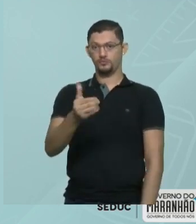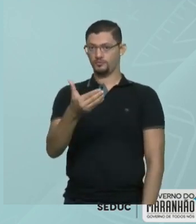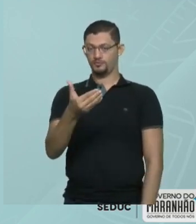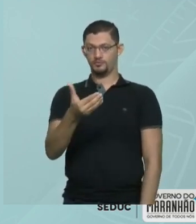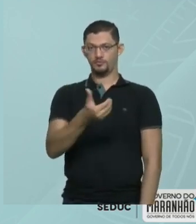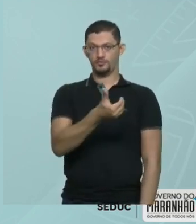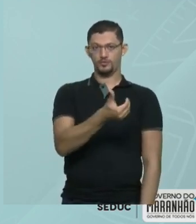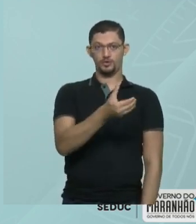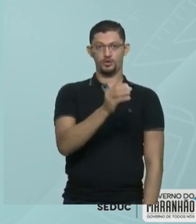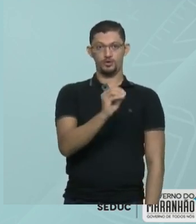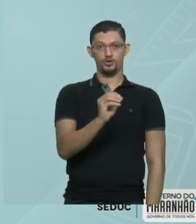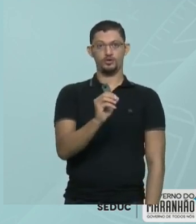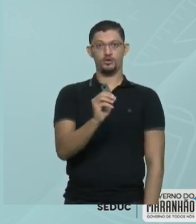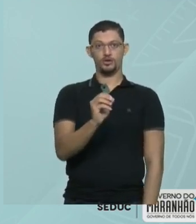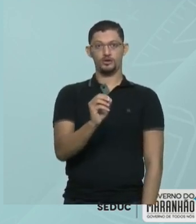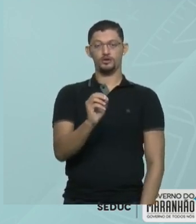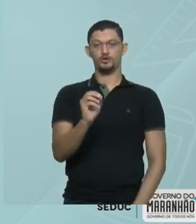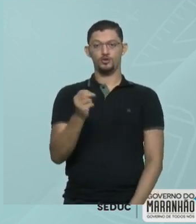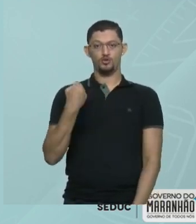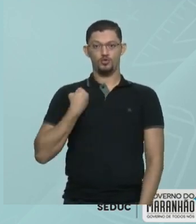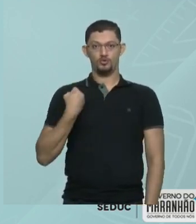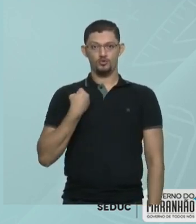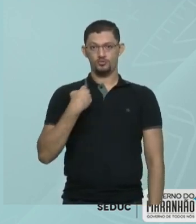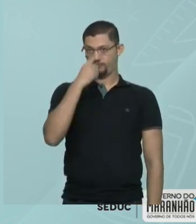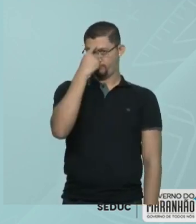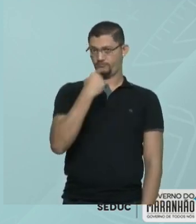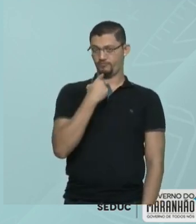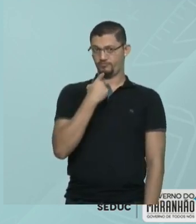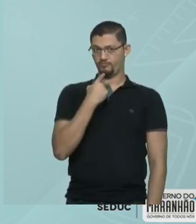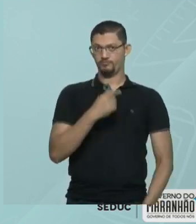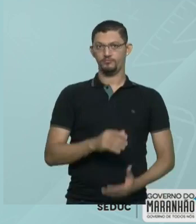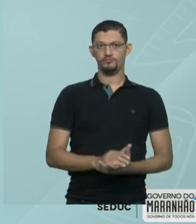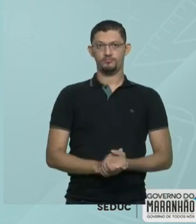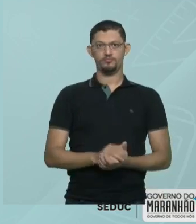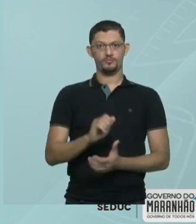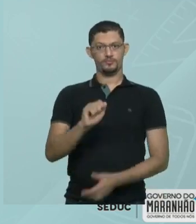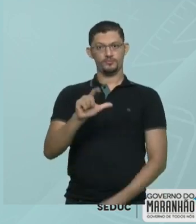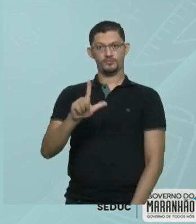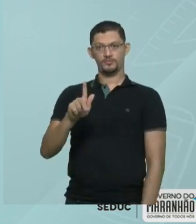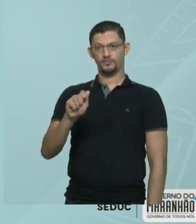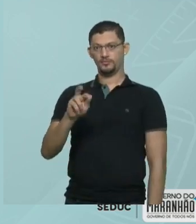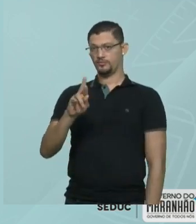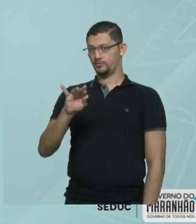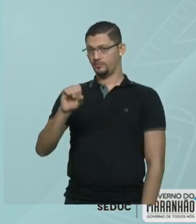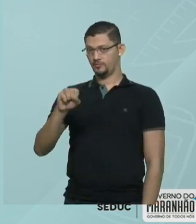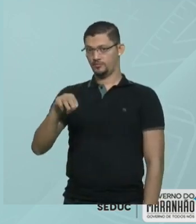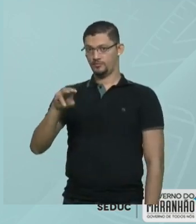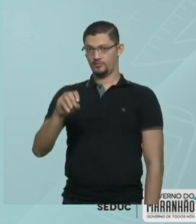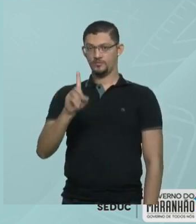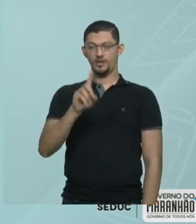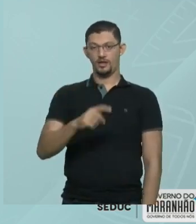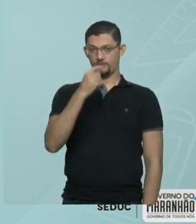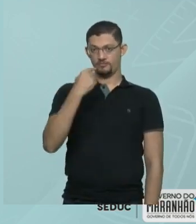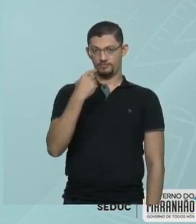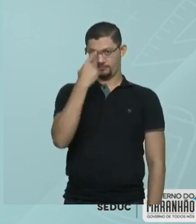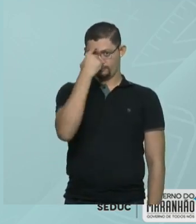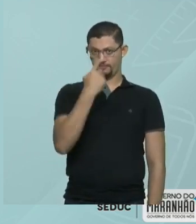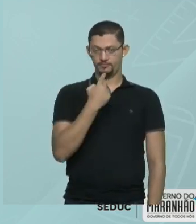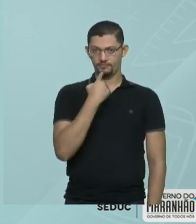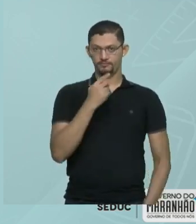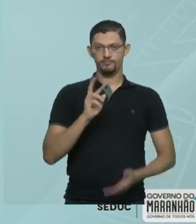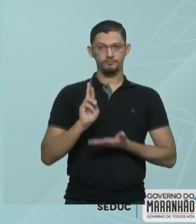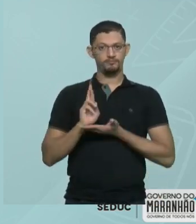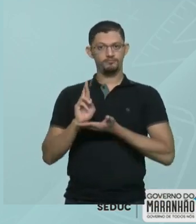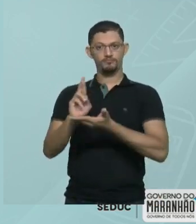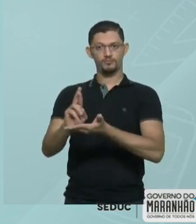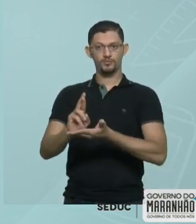algarismos, símbolos. Então, grave isso. Algarismo é símbolo. Diferentes para representar